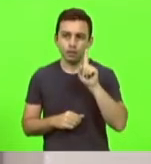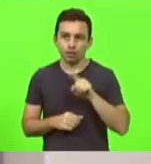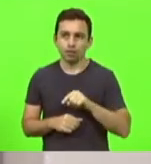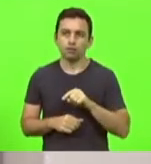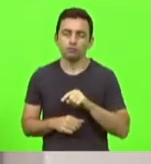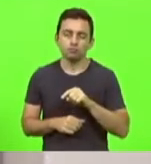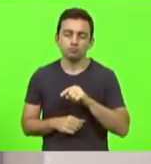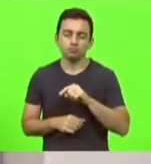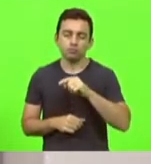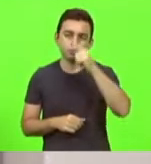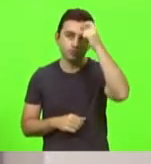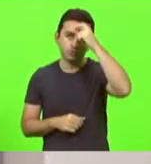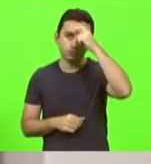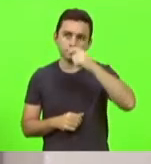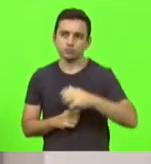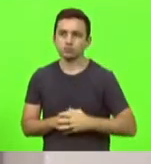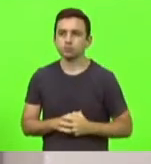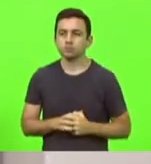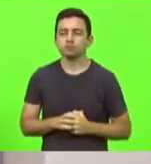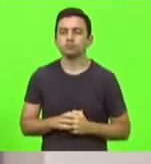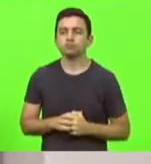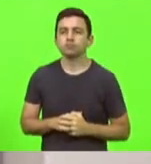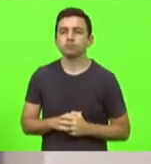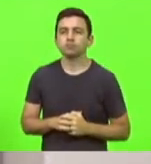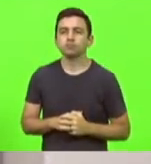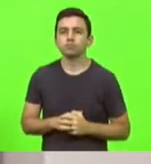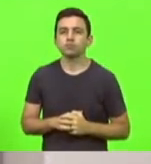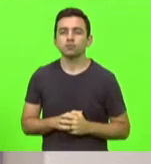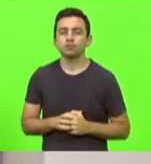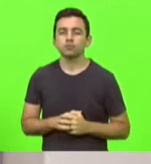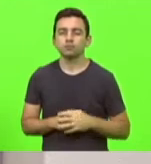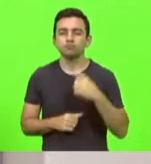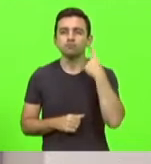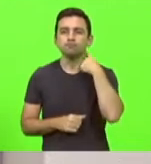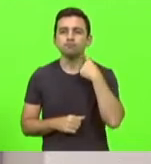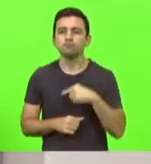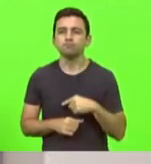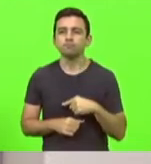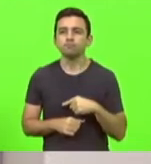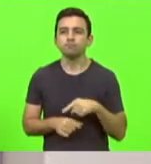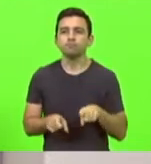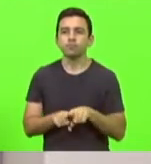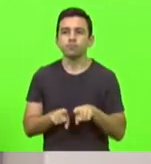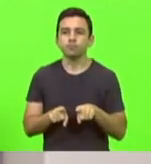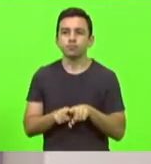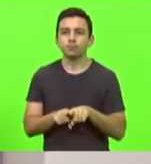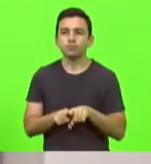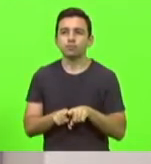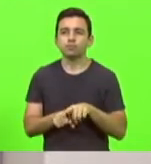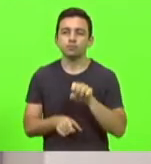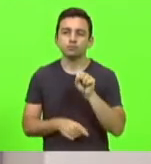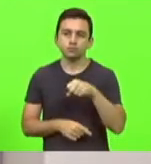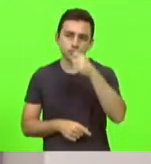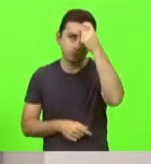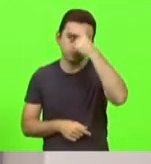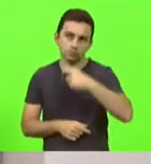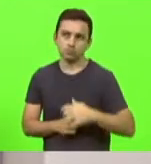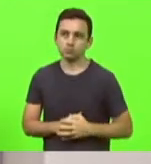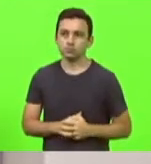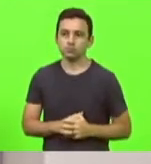deputado. Como vota o deputado Silvio Drevec? O deputado Silvio Drevec vota sim para Maurício Scudillac.